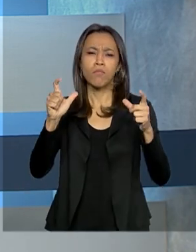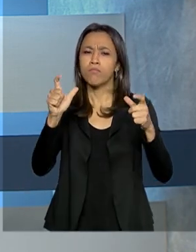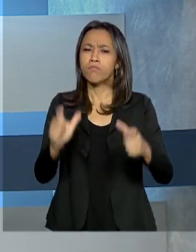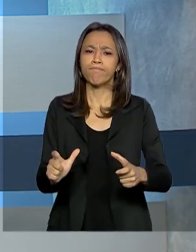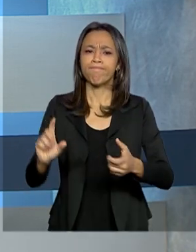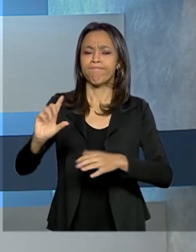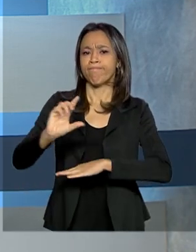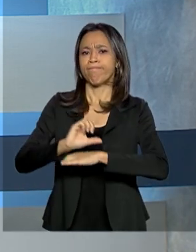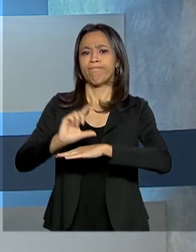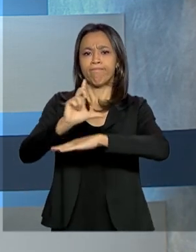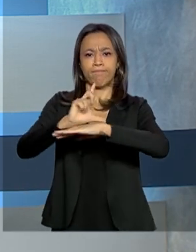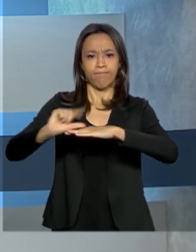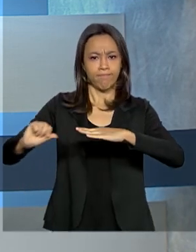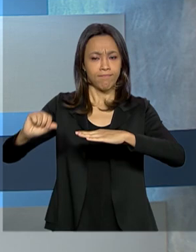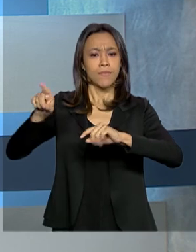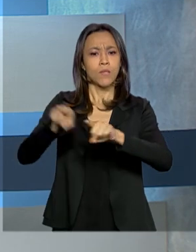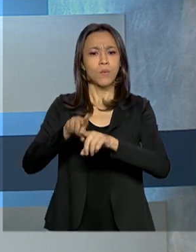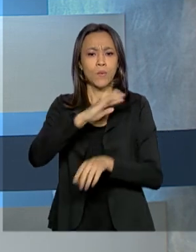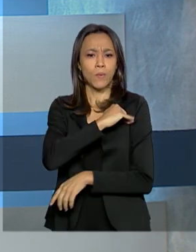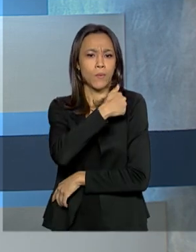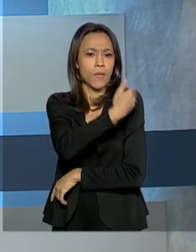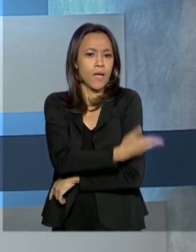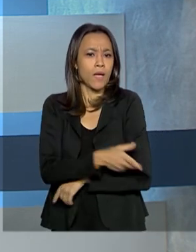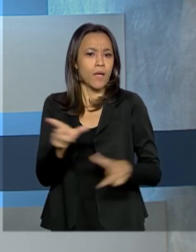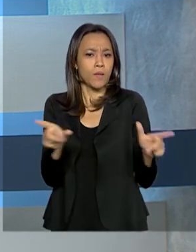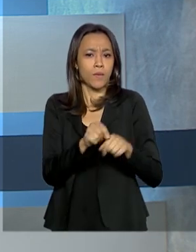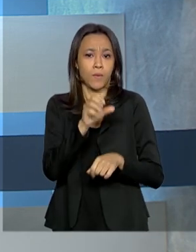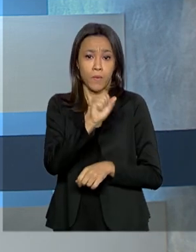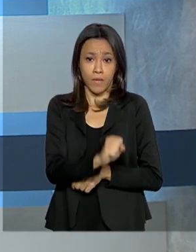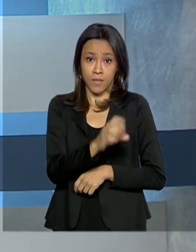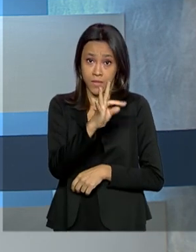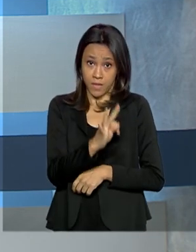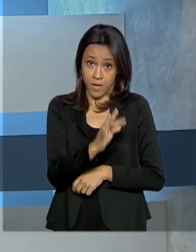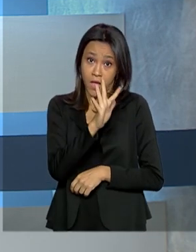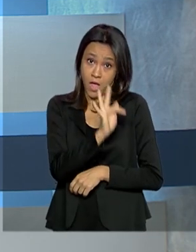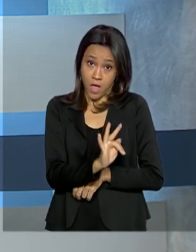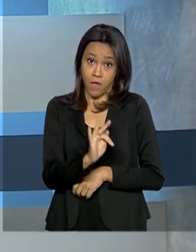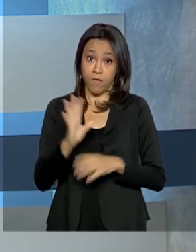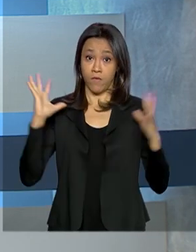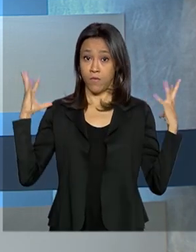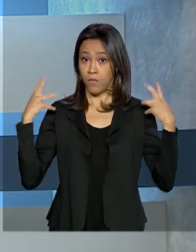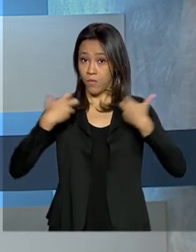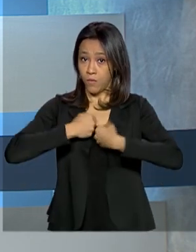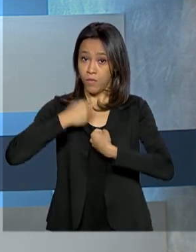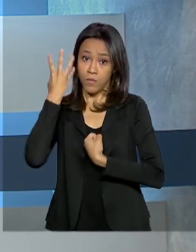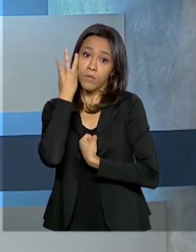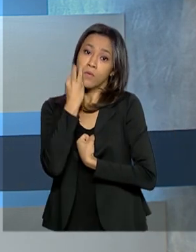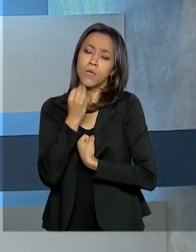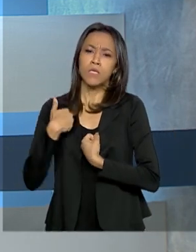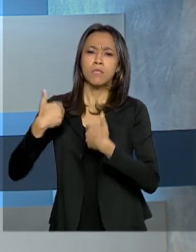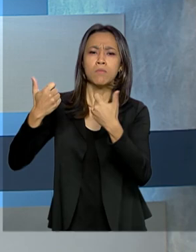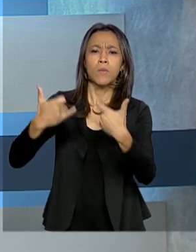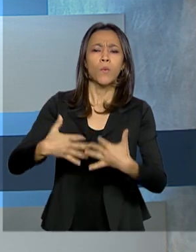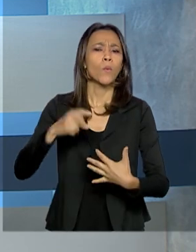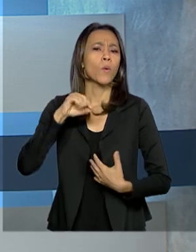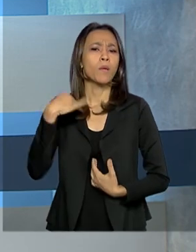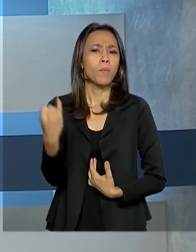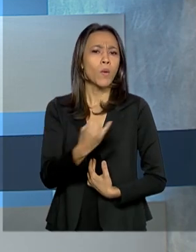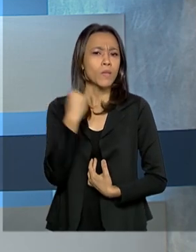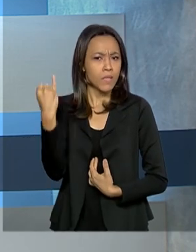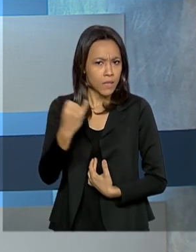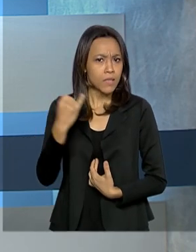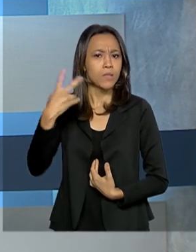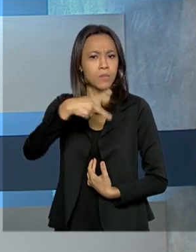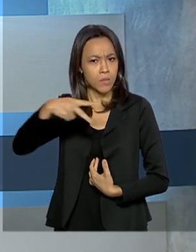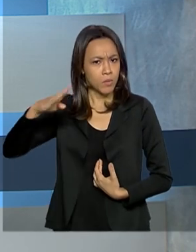Planalto, ao lado do presidente do Supremo Tribunal Federal, Dias Toffoli, o presidente Jair Bolsonaro falou da importância do entendimento